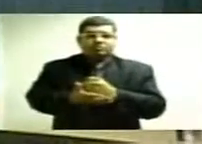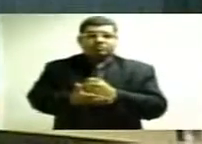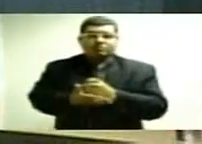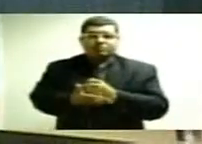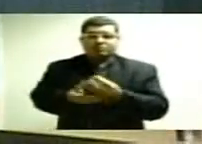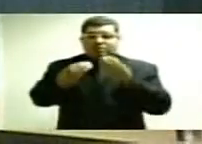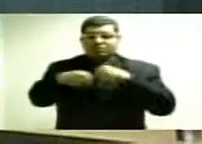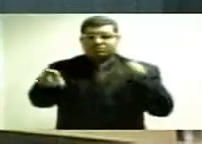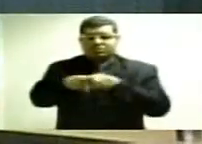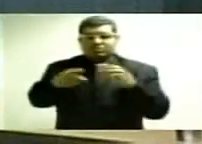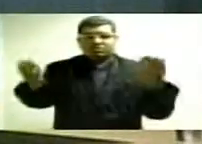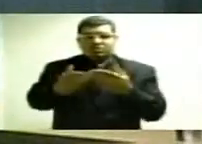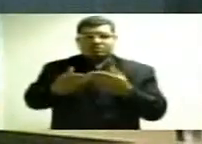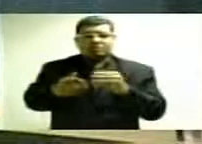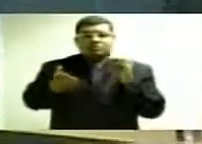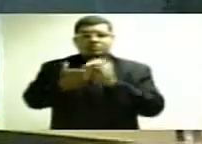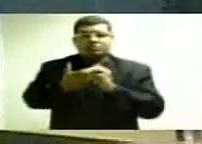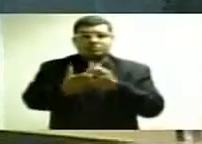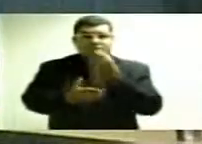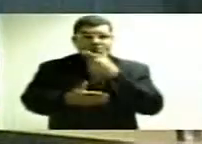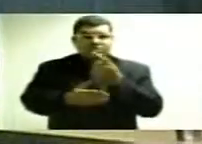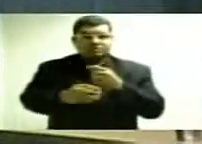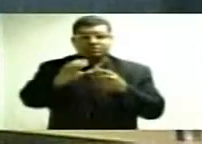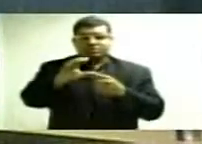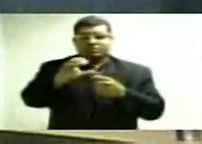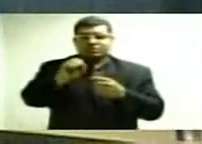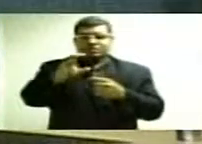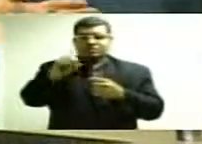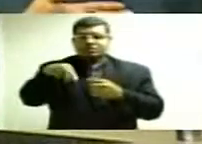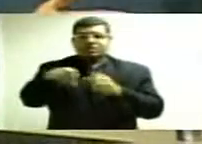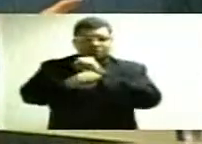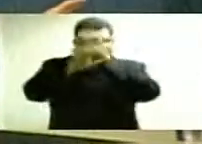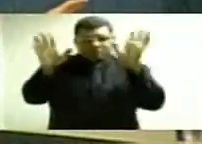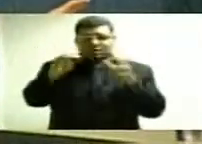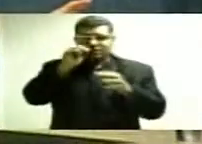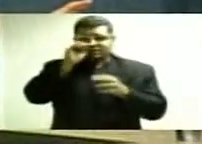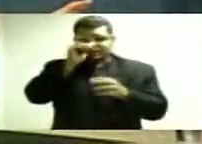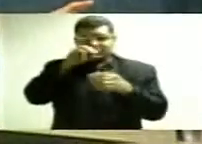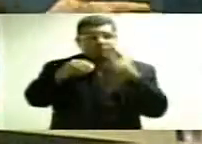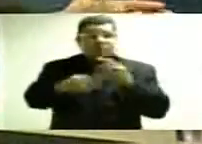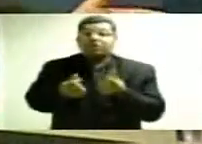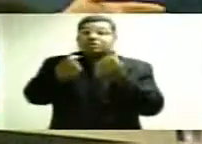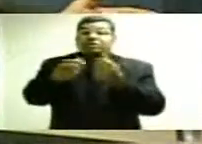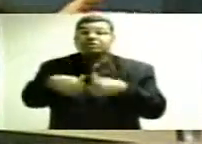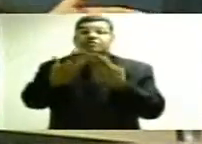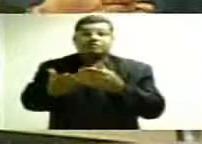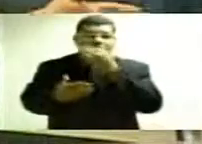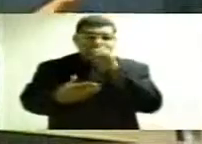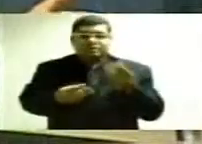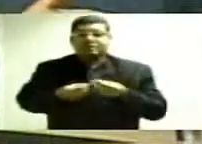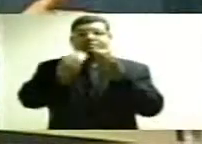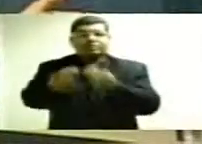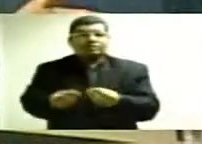recebi denúncia de que está faltando remédio no SECOM. Claro! Que fornecedor vai